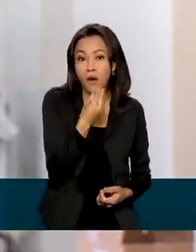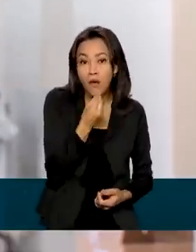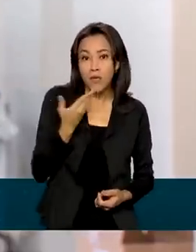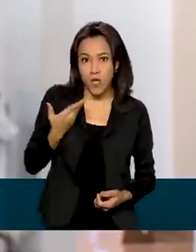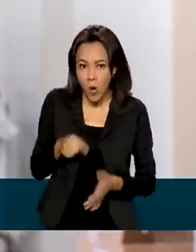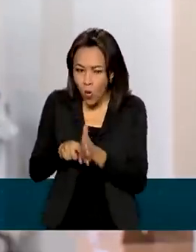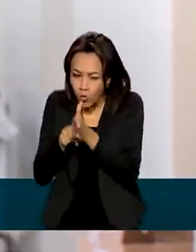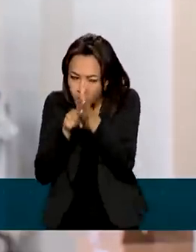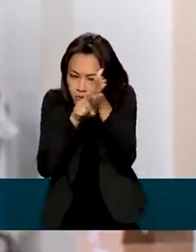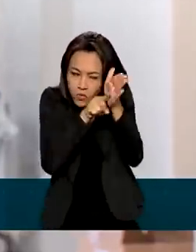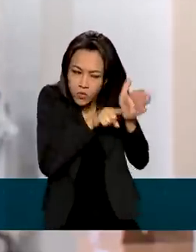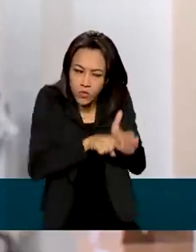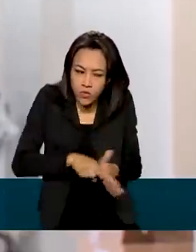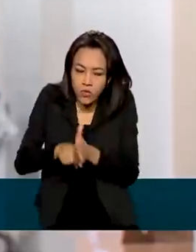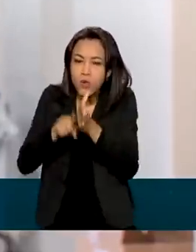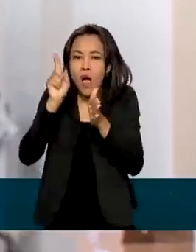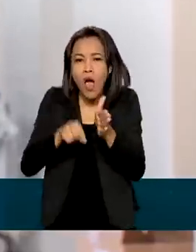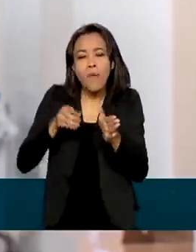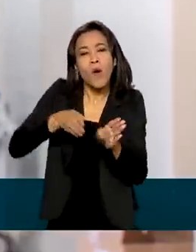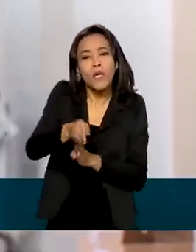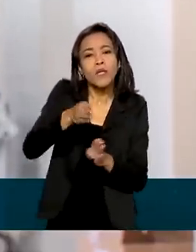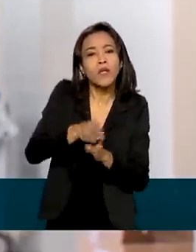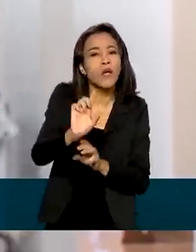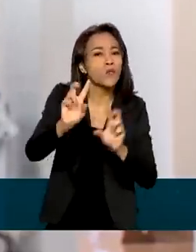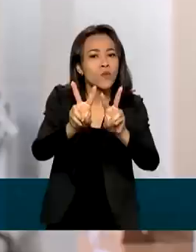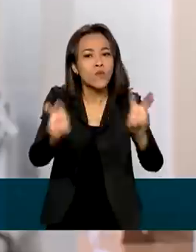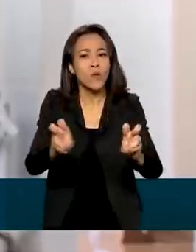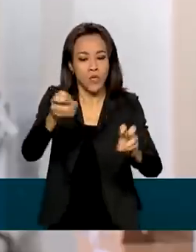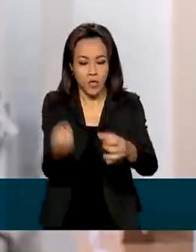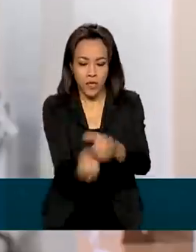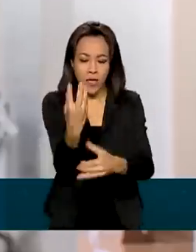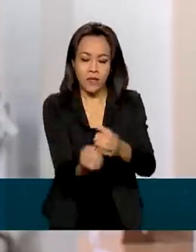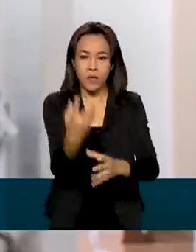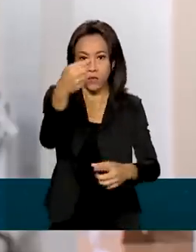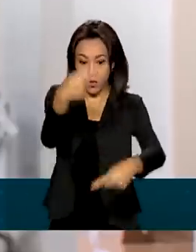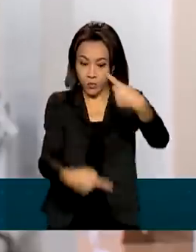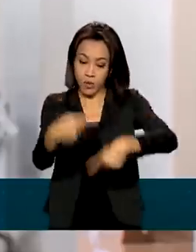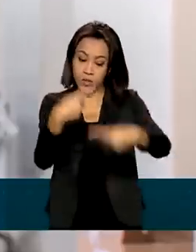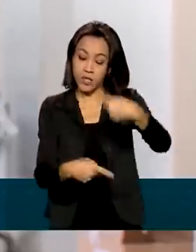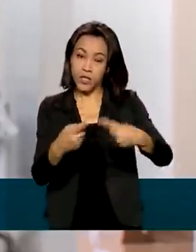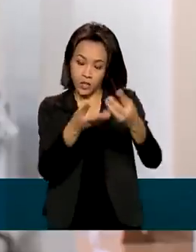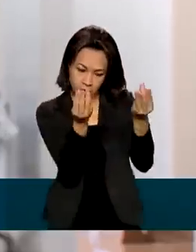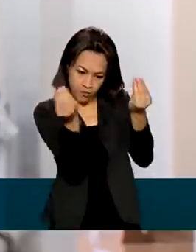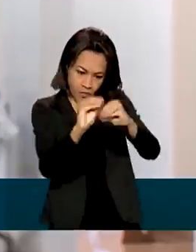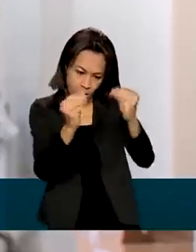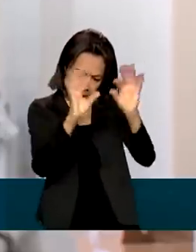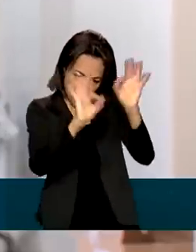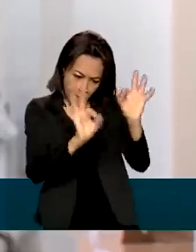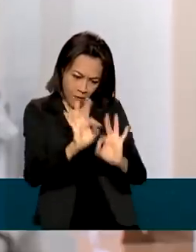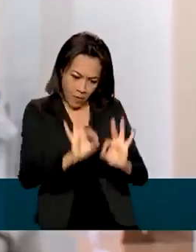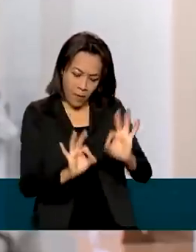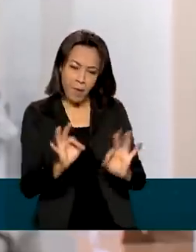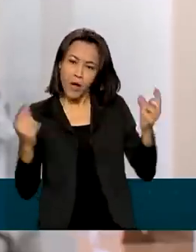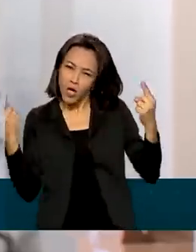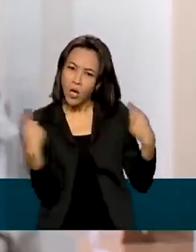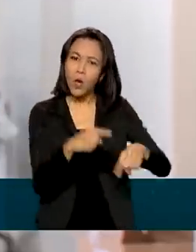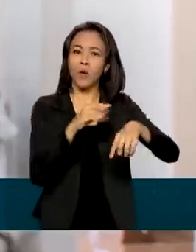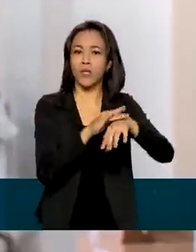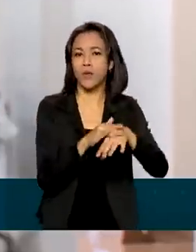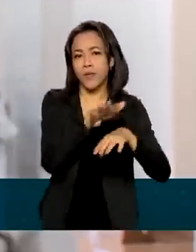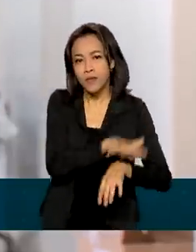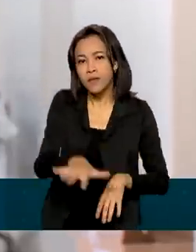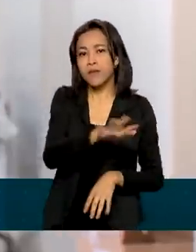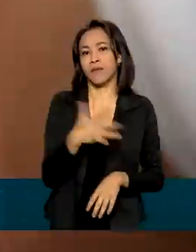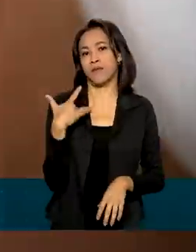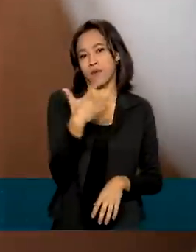monitoramento serve para direcionar a formulação de políticas públicas e planejar ações de combate à doença na área